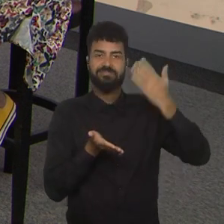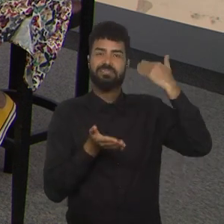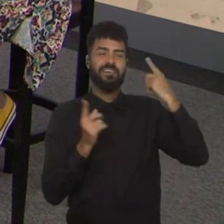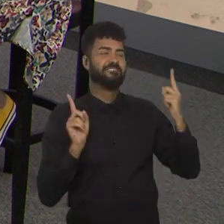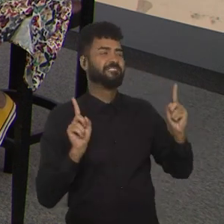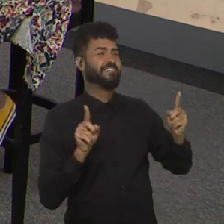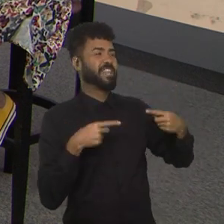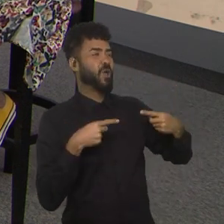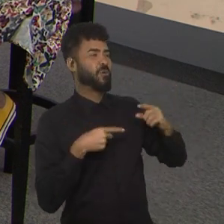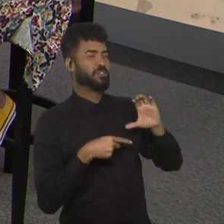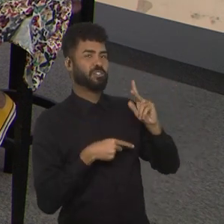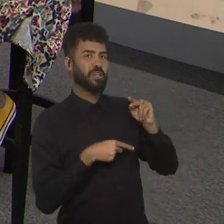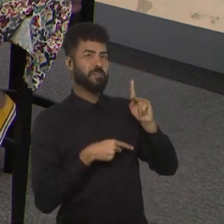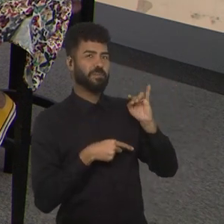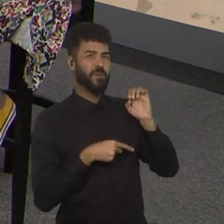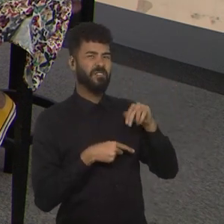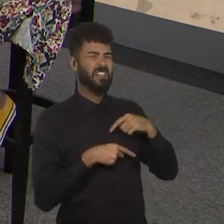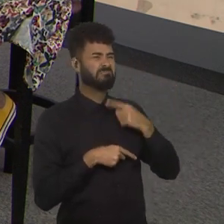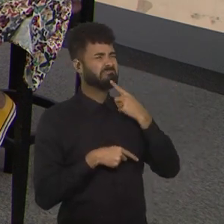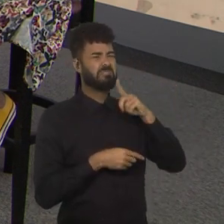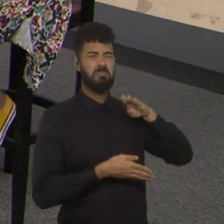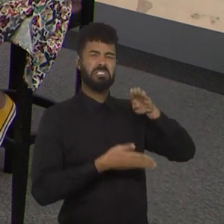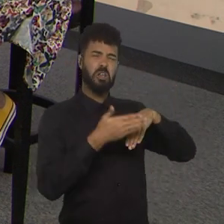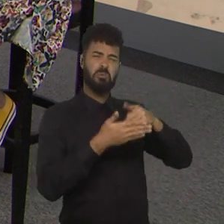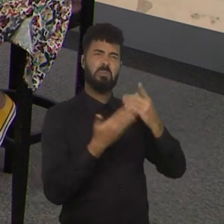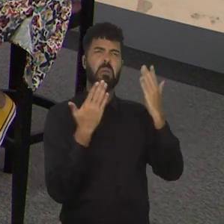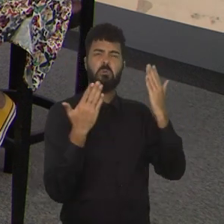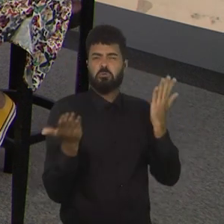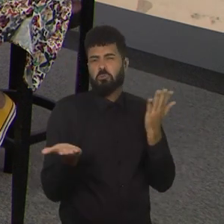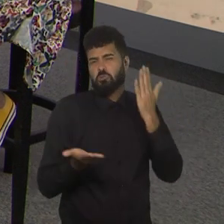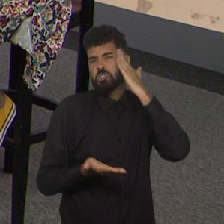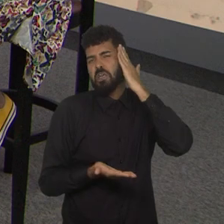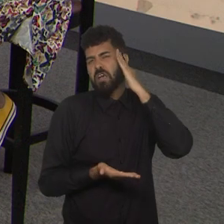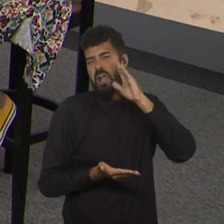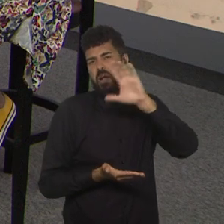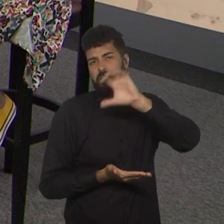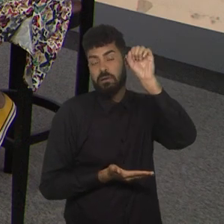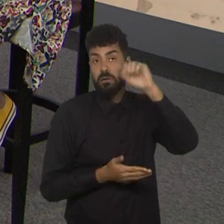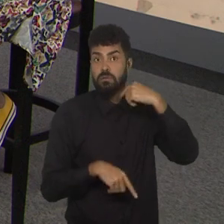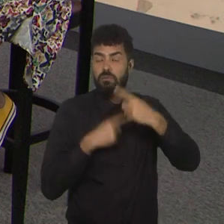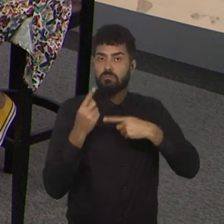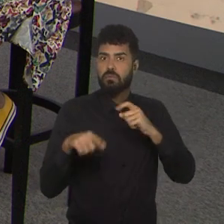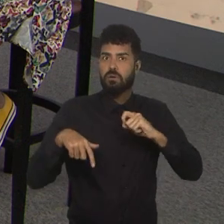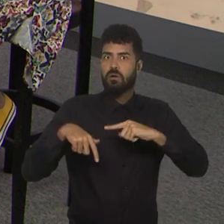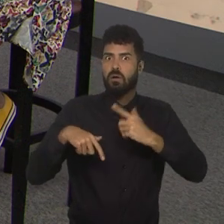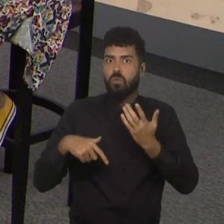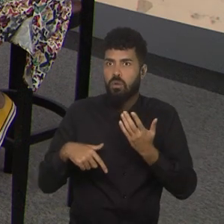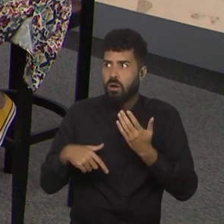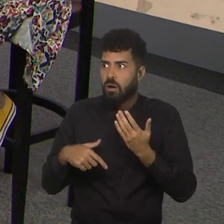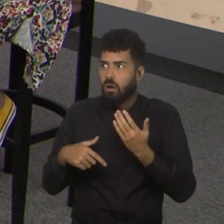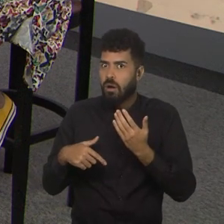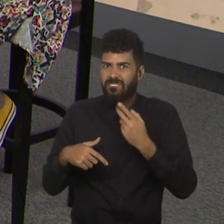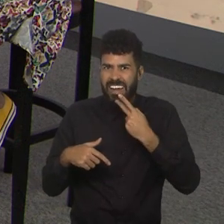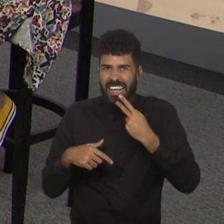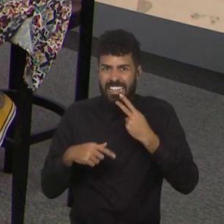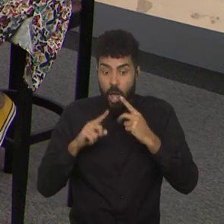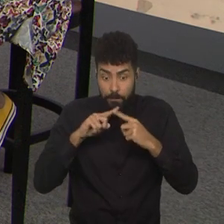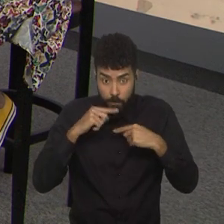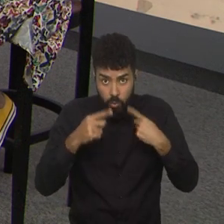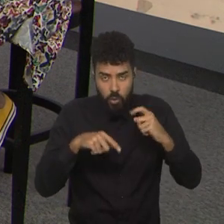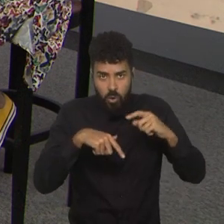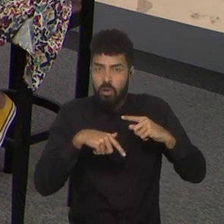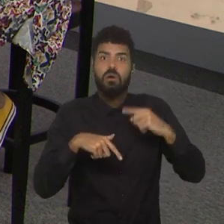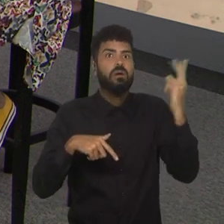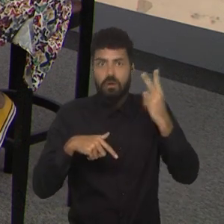Champions, falei, gente, esse título é do Barça, pelo amor de Deus, tá tranquilo, acabei de falar gol do Vox, porque eu falei, não, não é possível, falei, não, vai ter a virada,